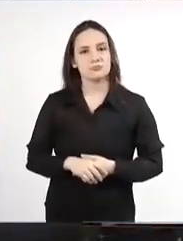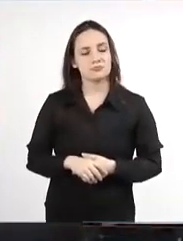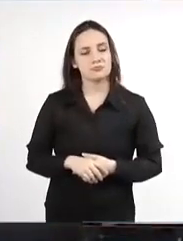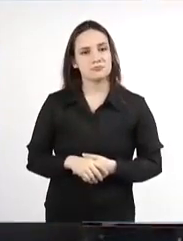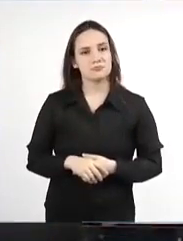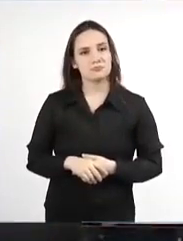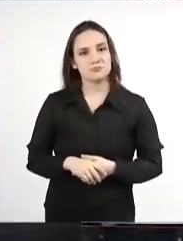Obrigado. Obrigado.